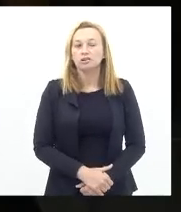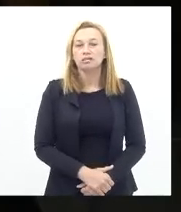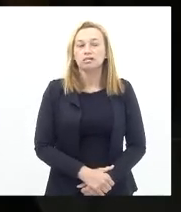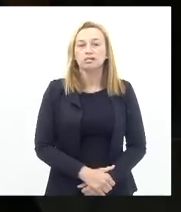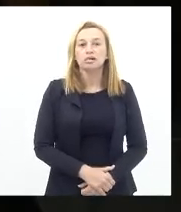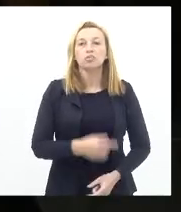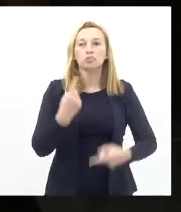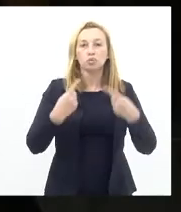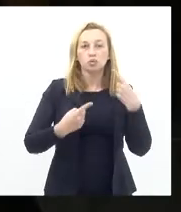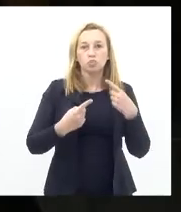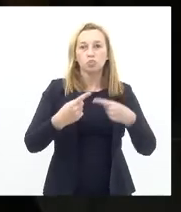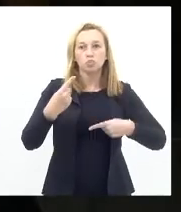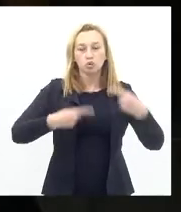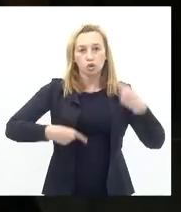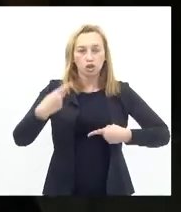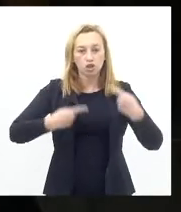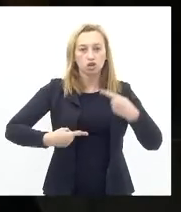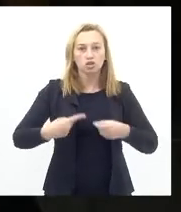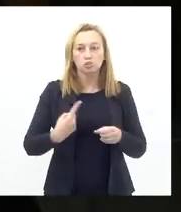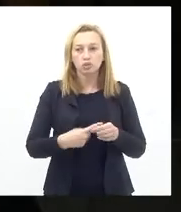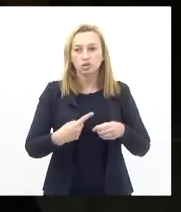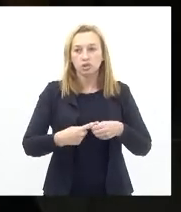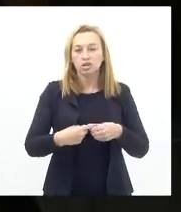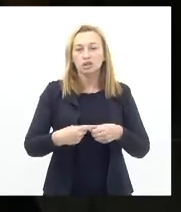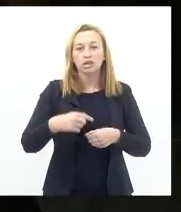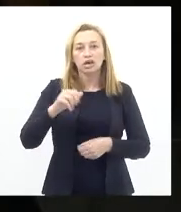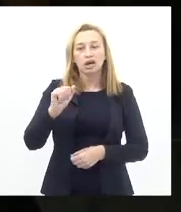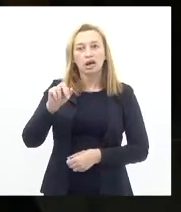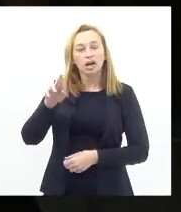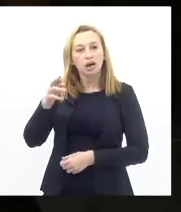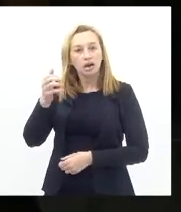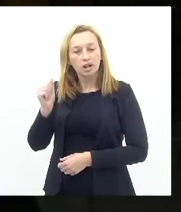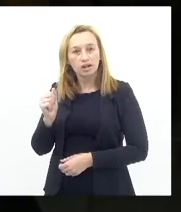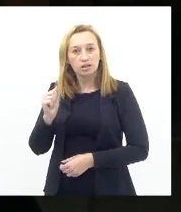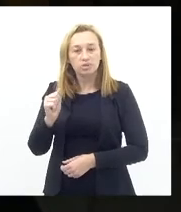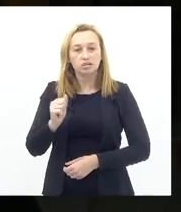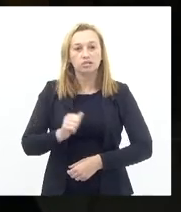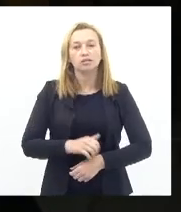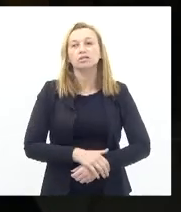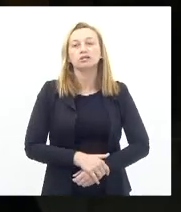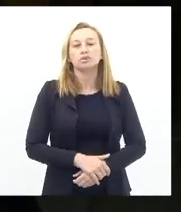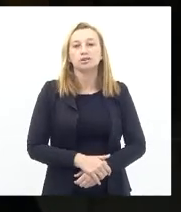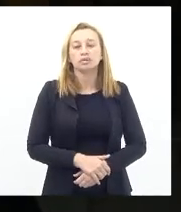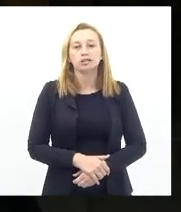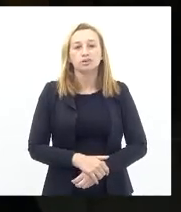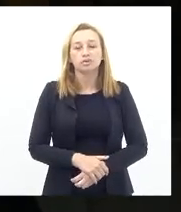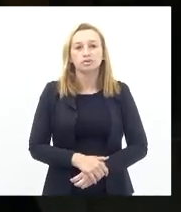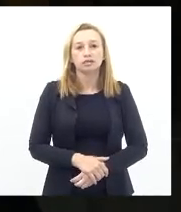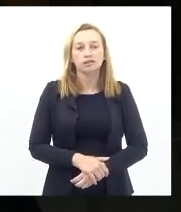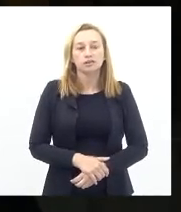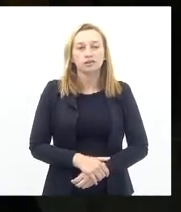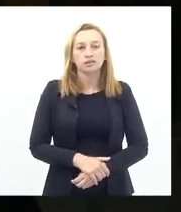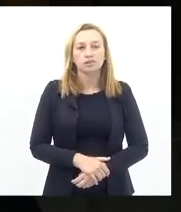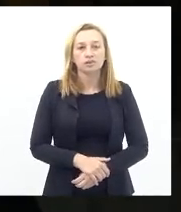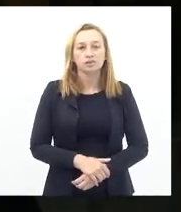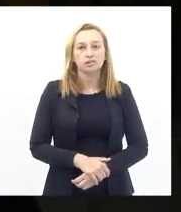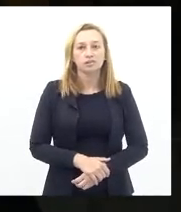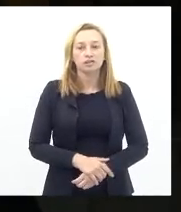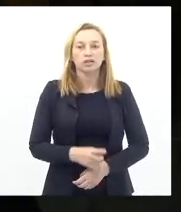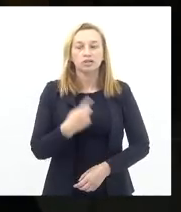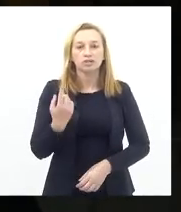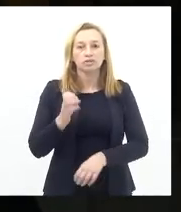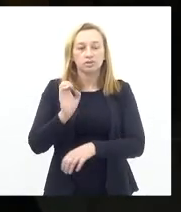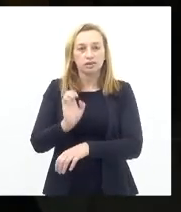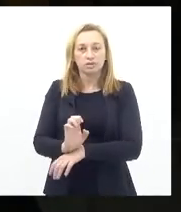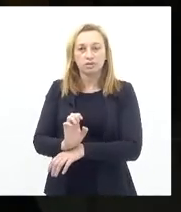Política No município De Angra dos Reis E sabe Dessas mazelas Que existem Em nosso estado